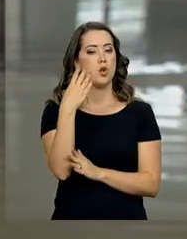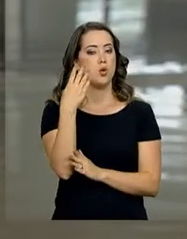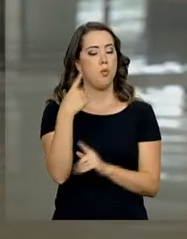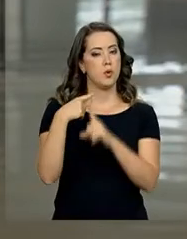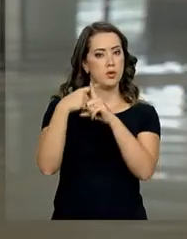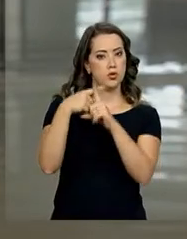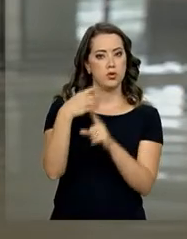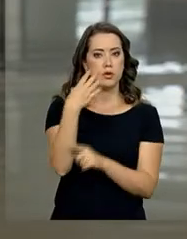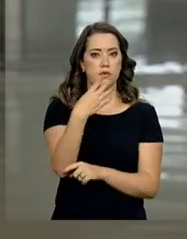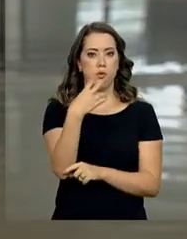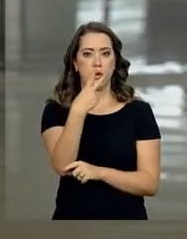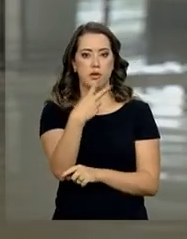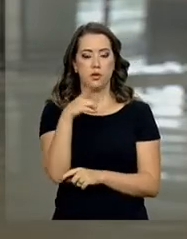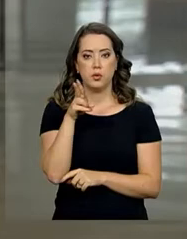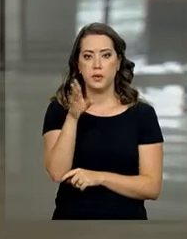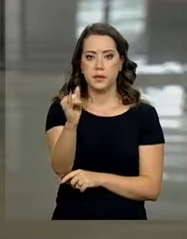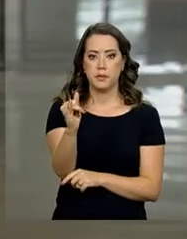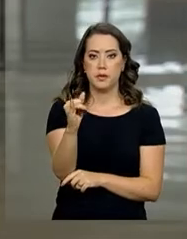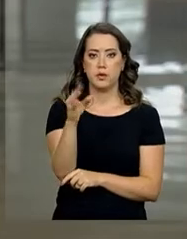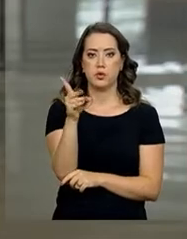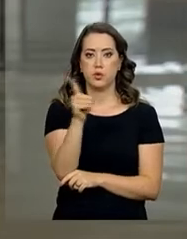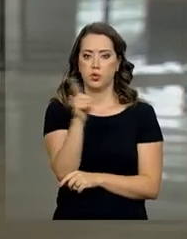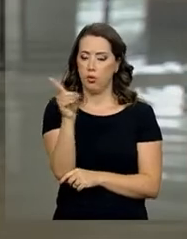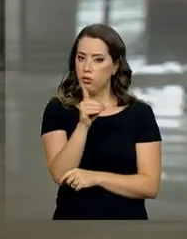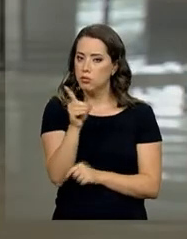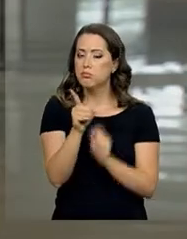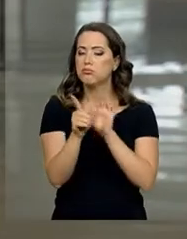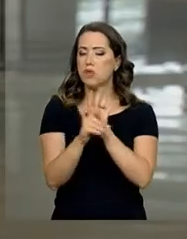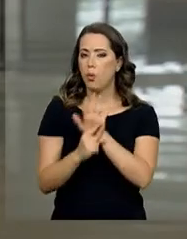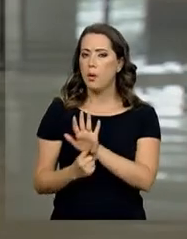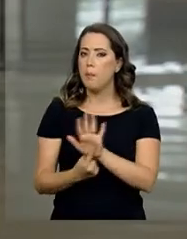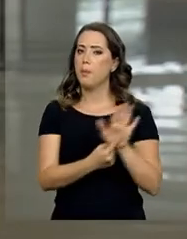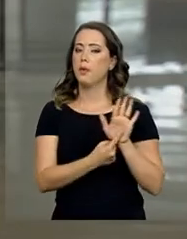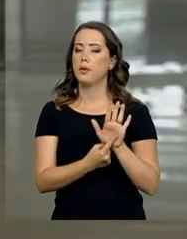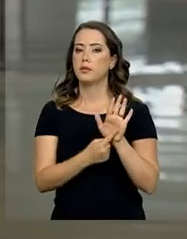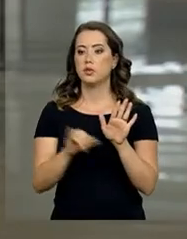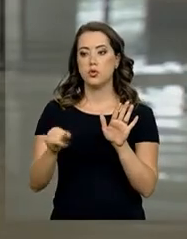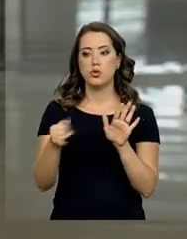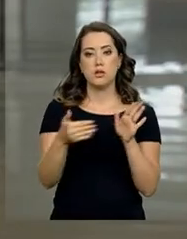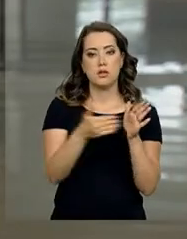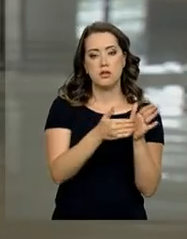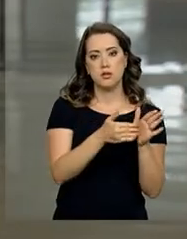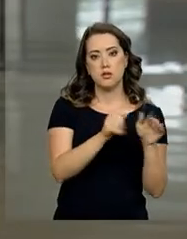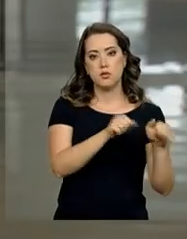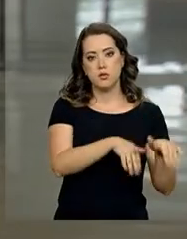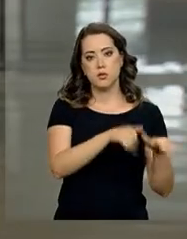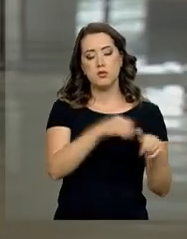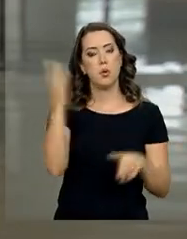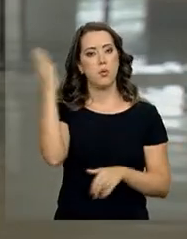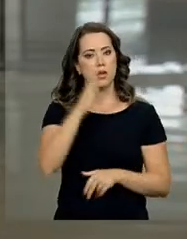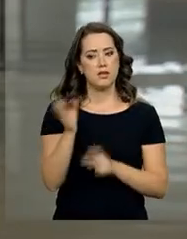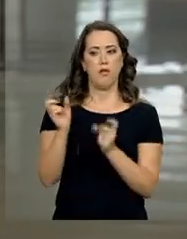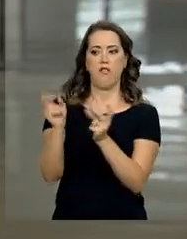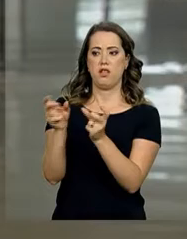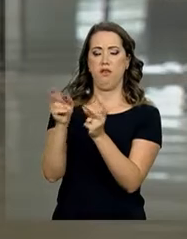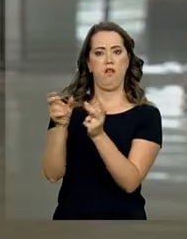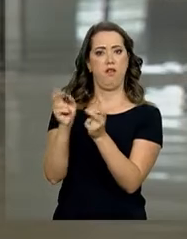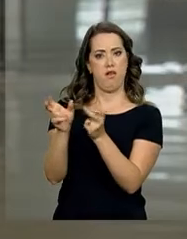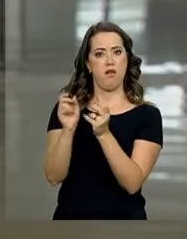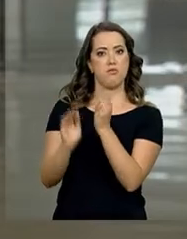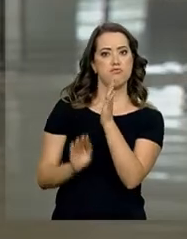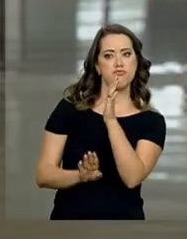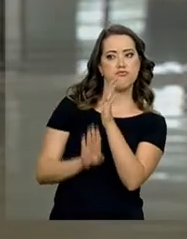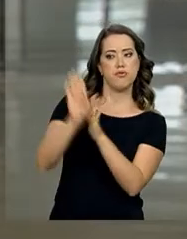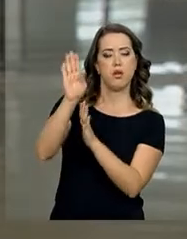bilhões de dólares, confirmando aí essa tendência de janeiro até setembro de o Brasil vender mais do que